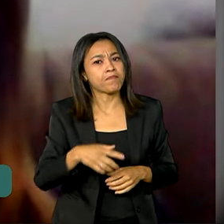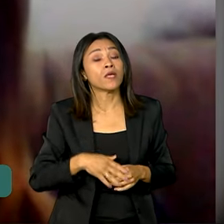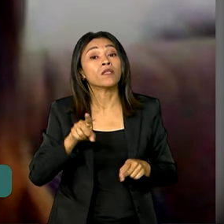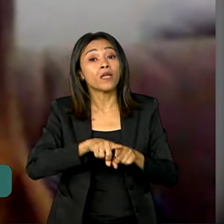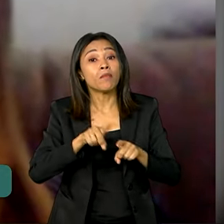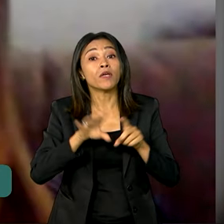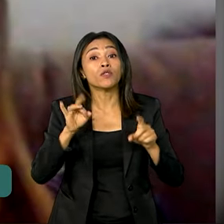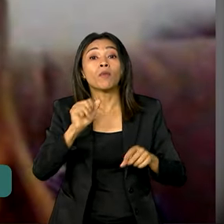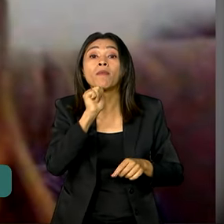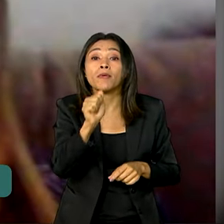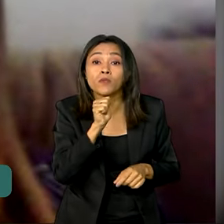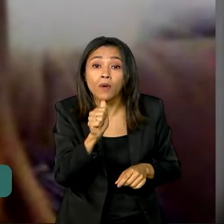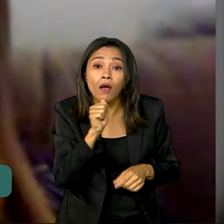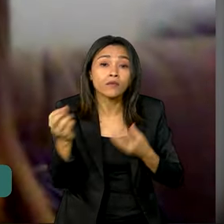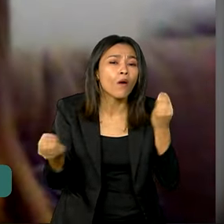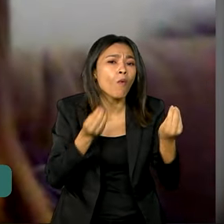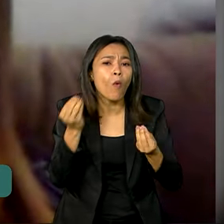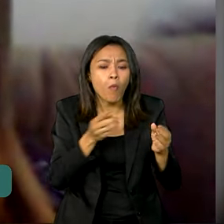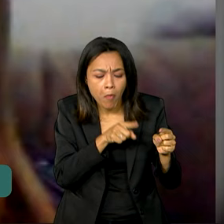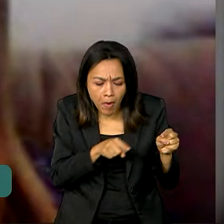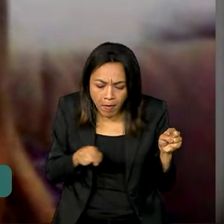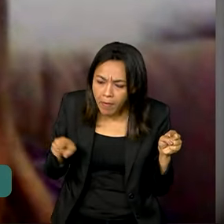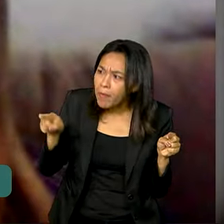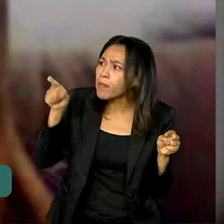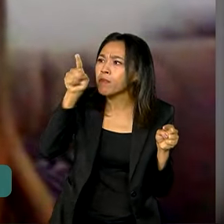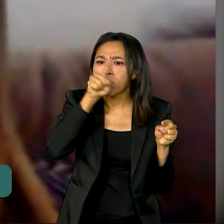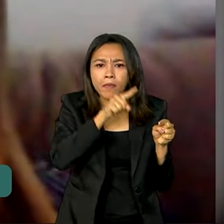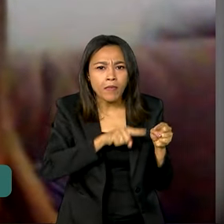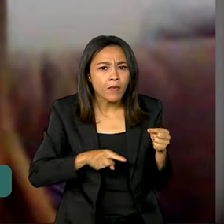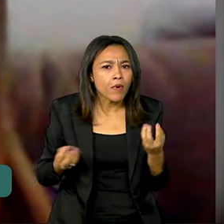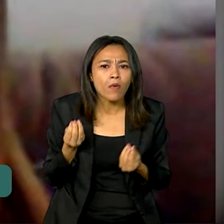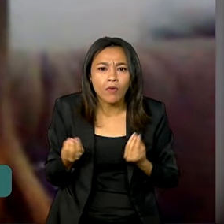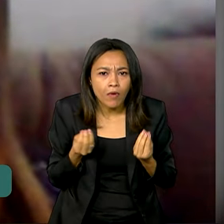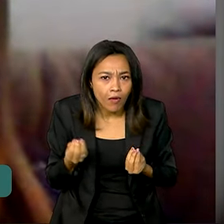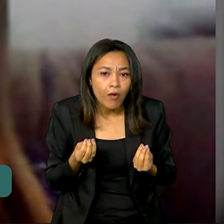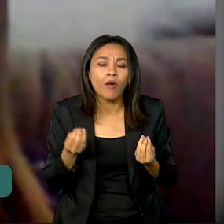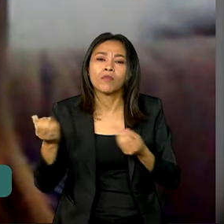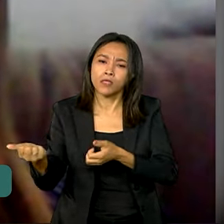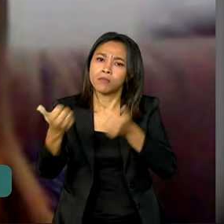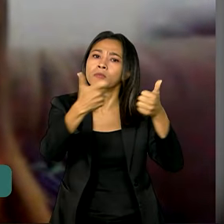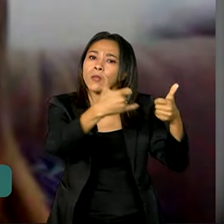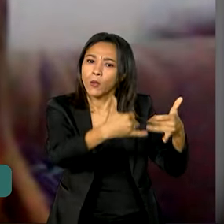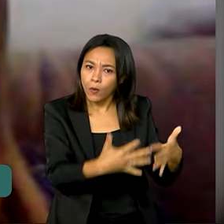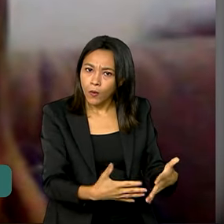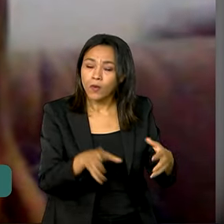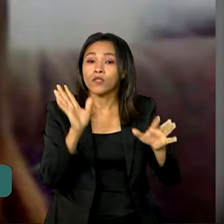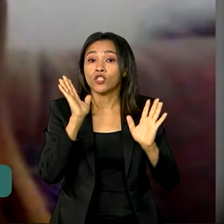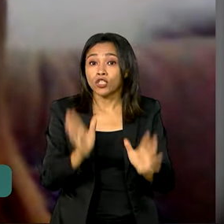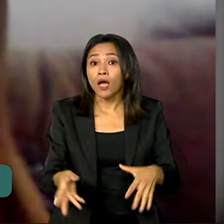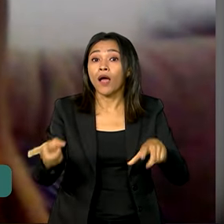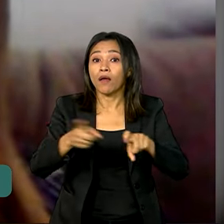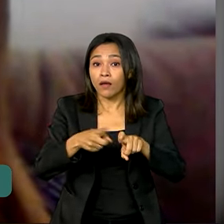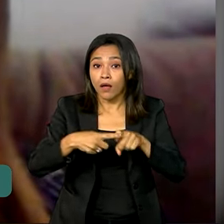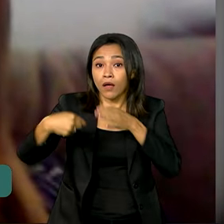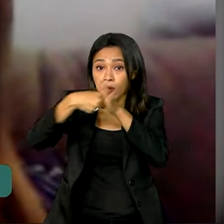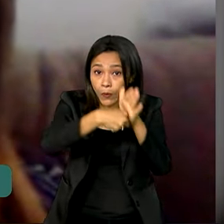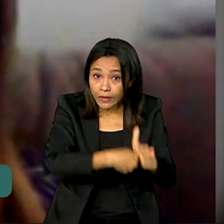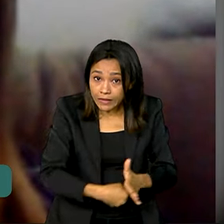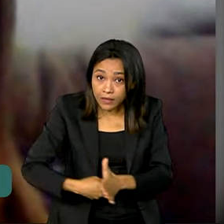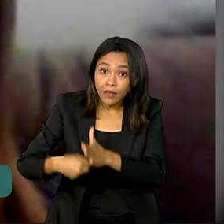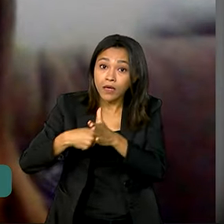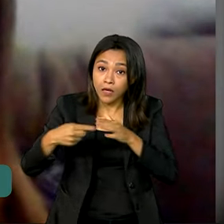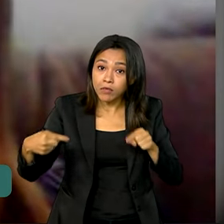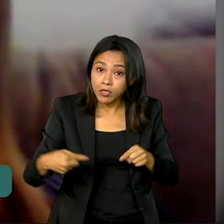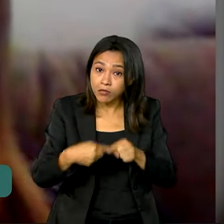menstrual, como é que funciona, tudo certo. E já fizemos os exames adequados para a idade